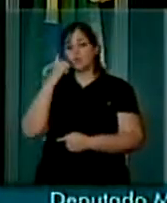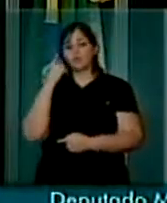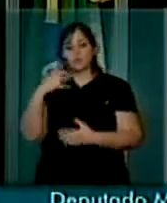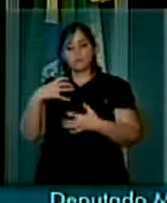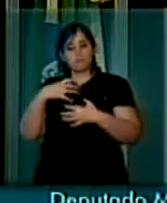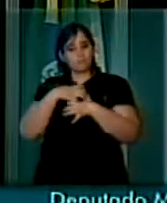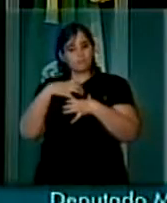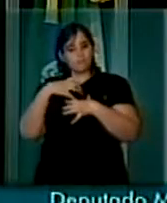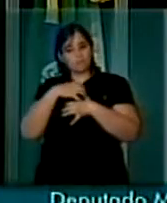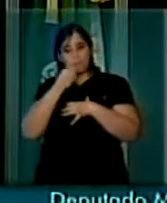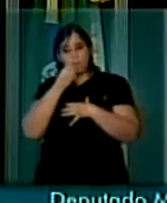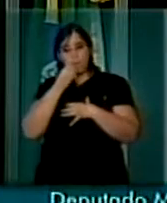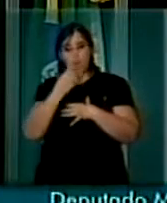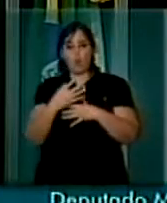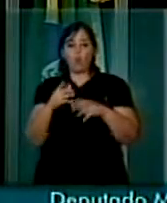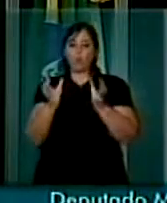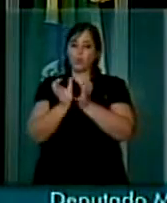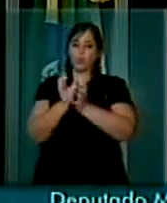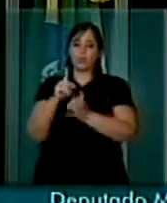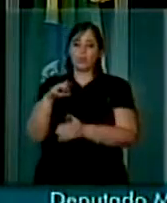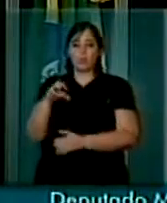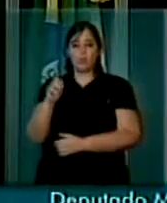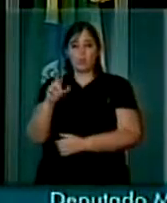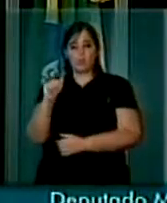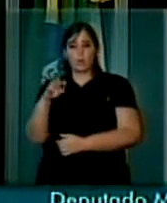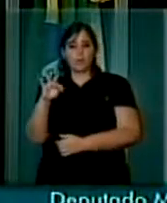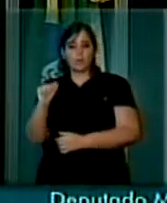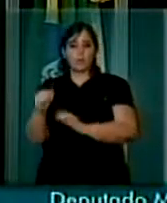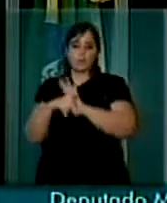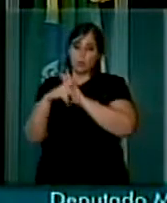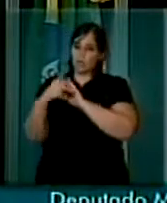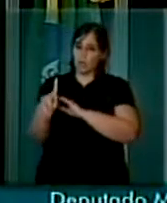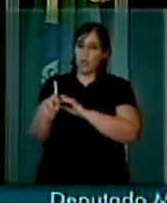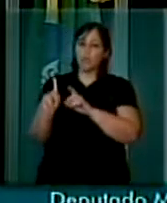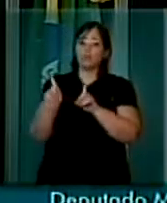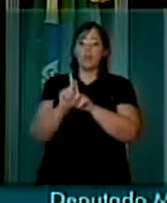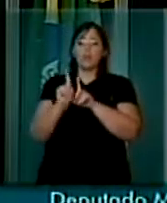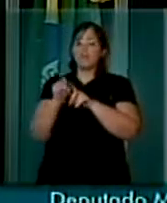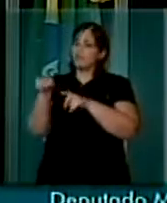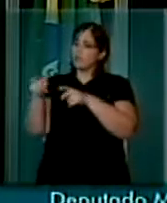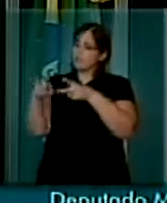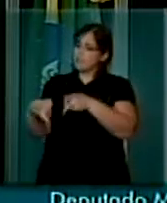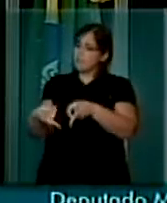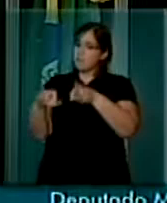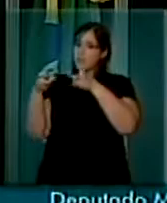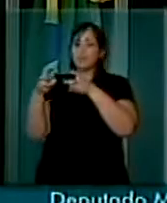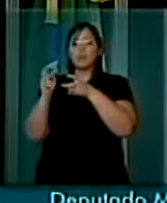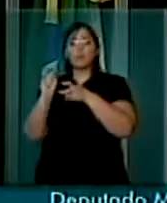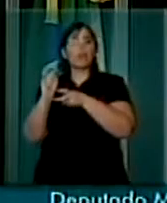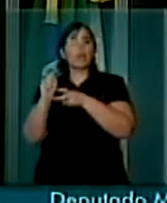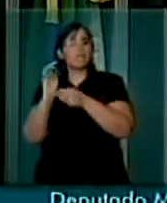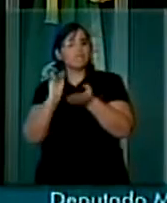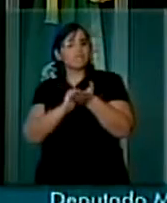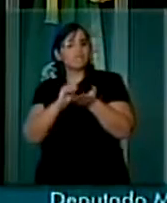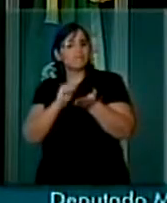sensibilidade que tem e pelo democrata que é, percebeu que faltava